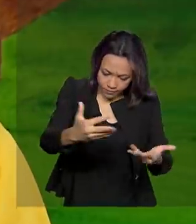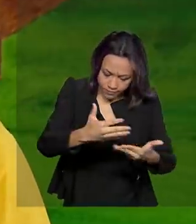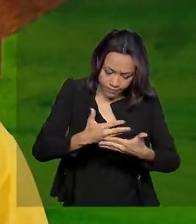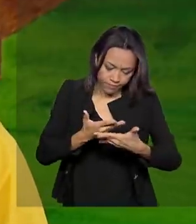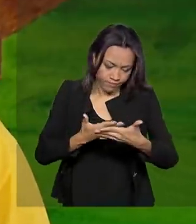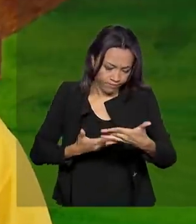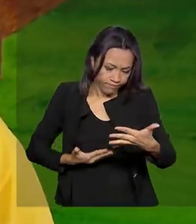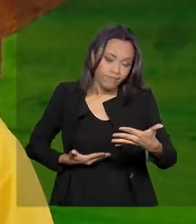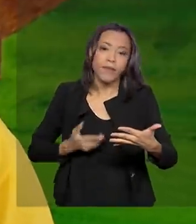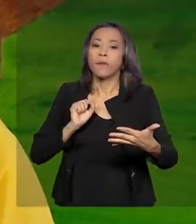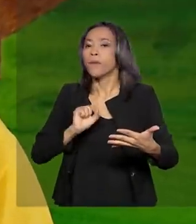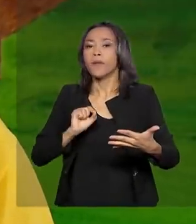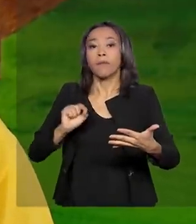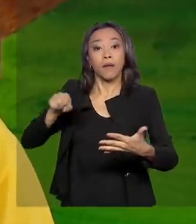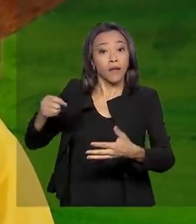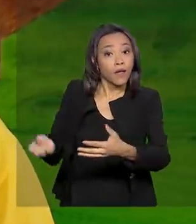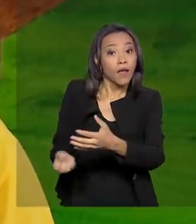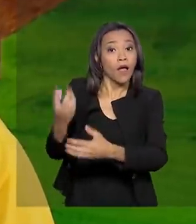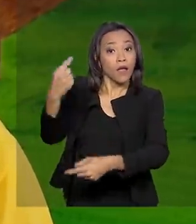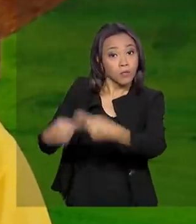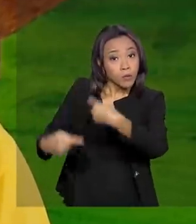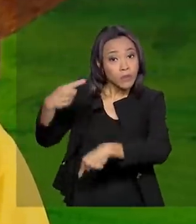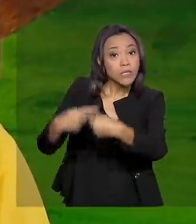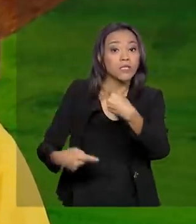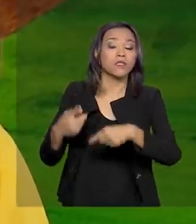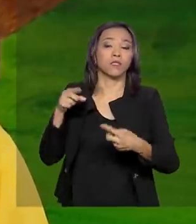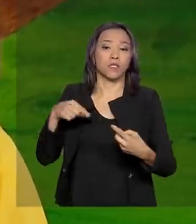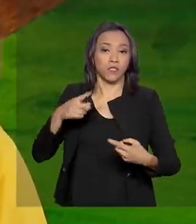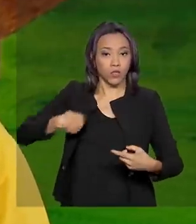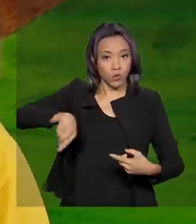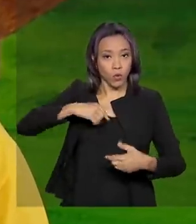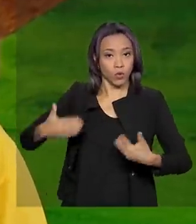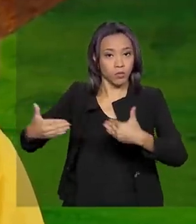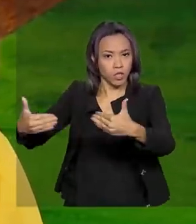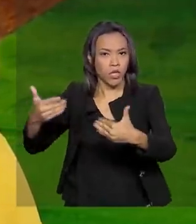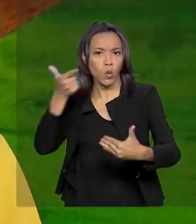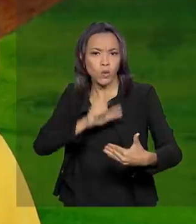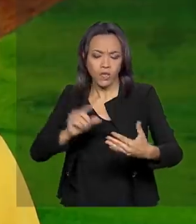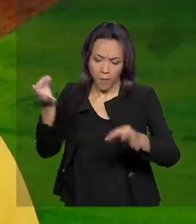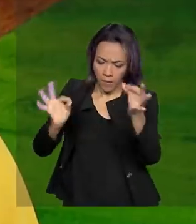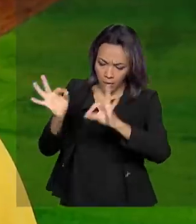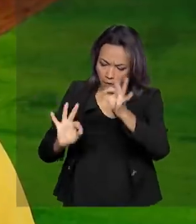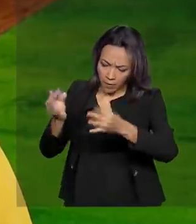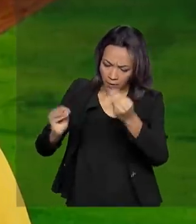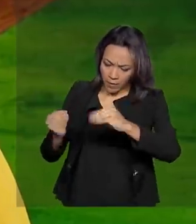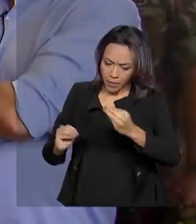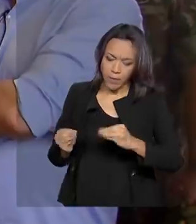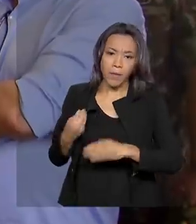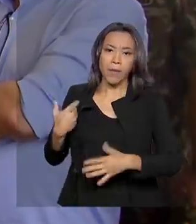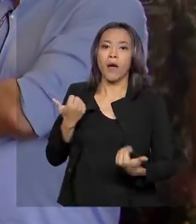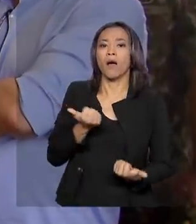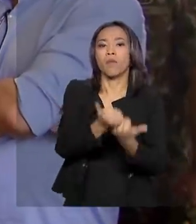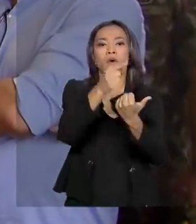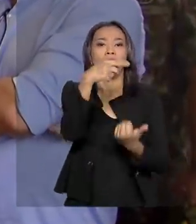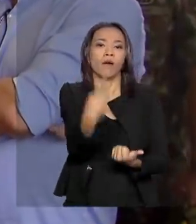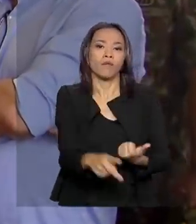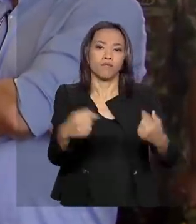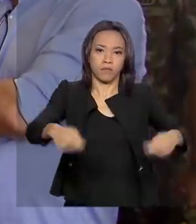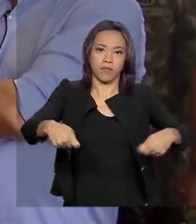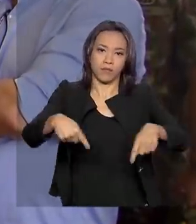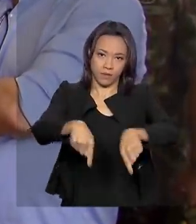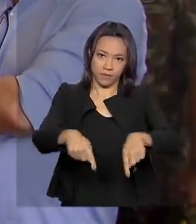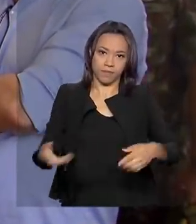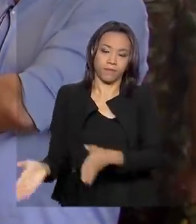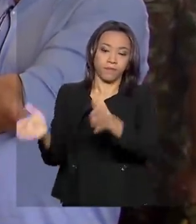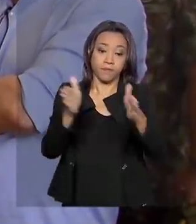que as políticas públicas que os nossos ministérios traçam atendam aqui o que Roraima necessita. O ministro Sérgio Moro